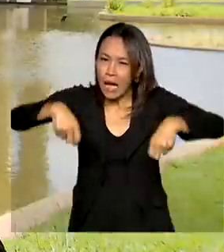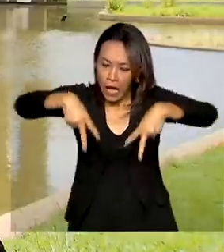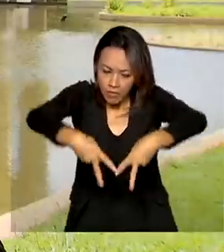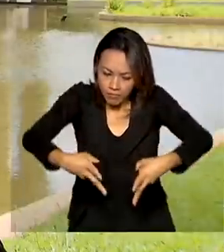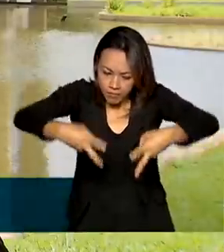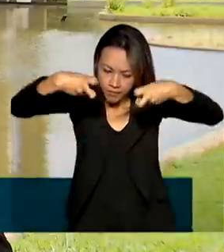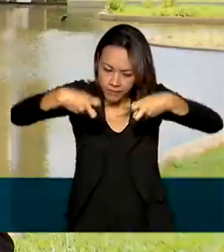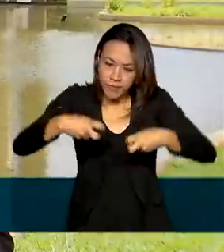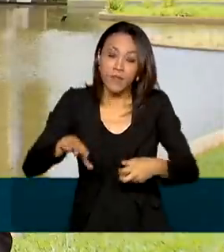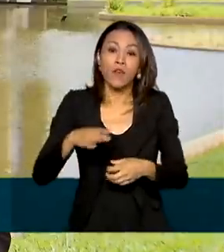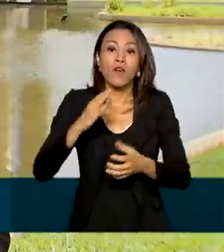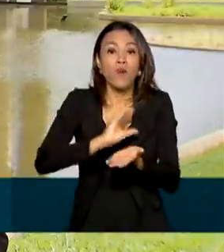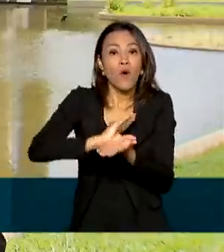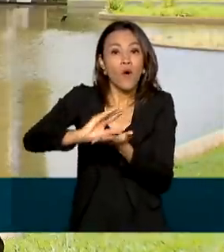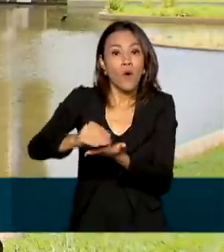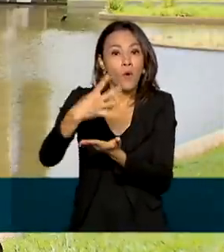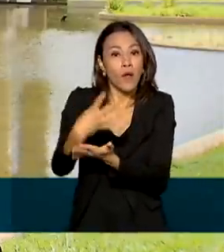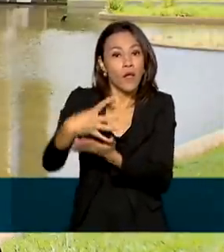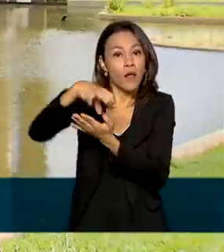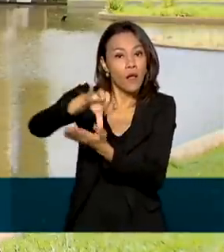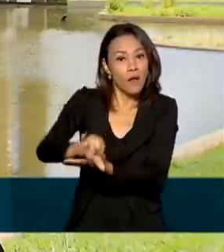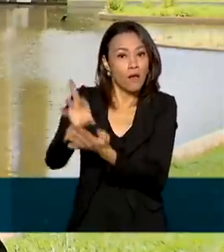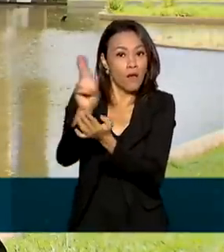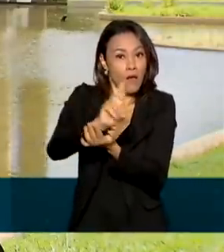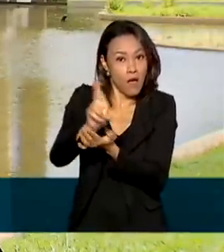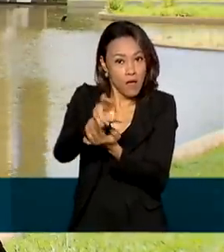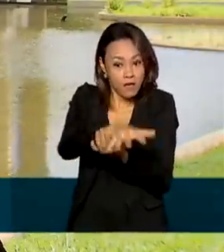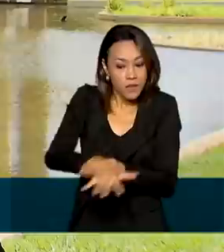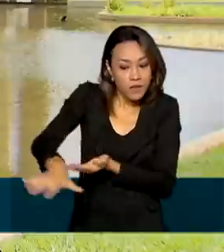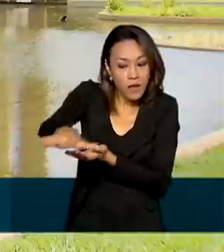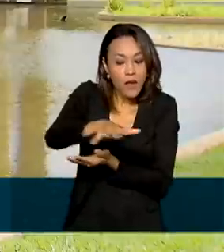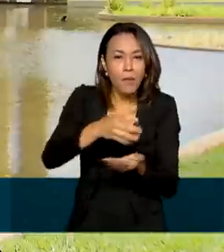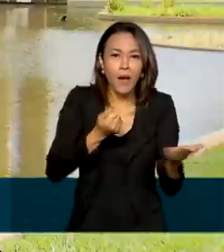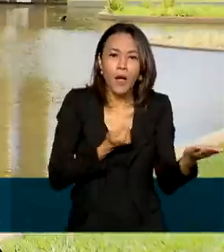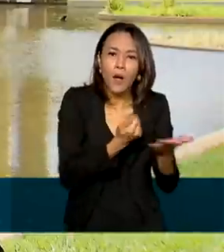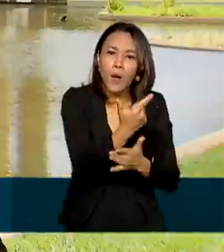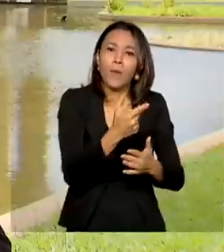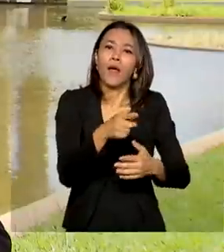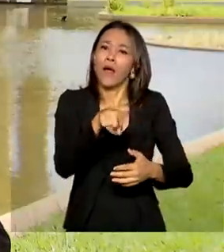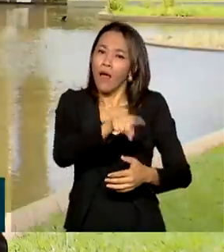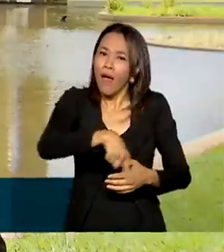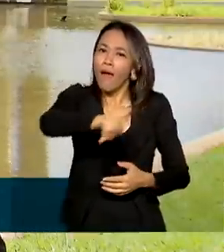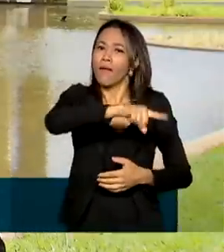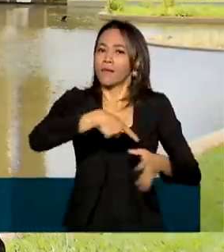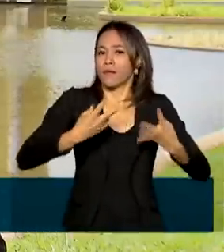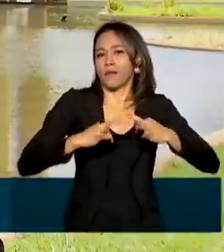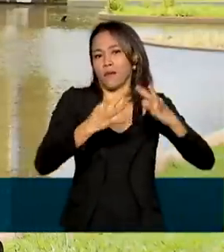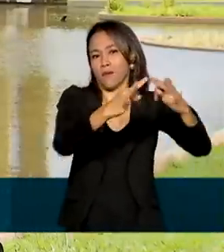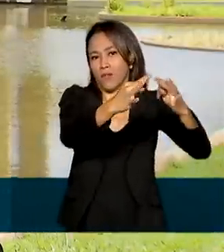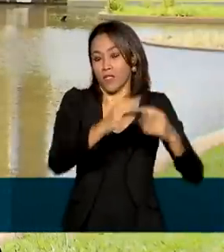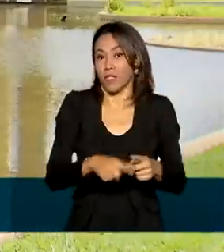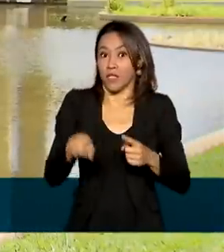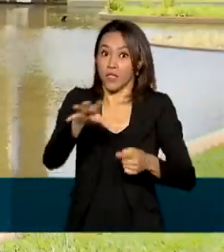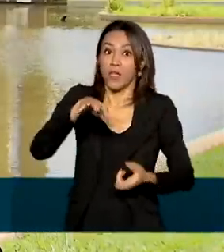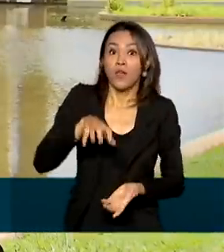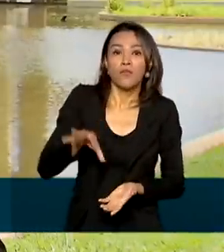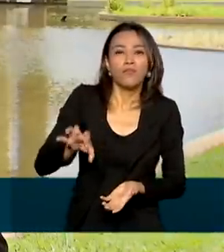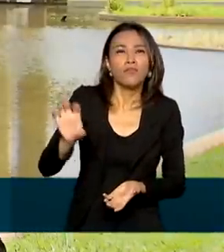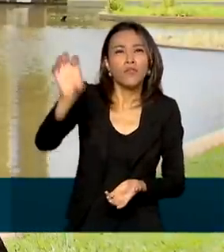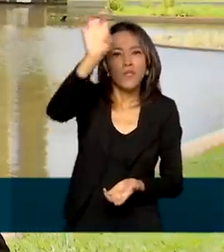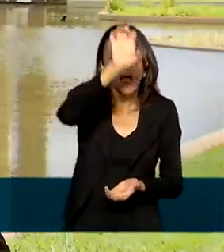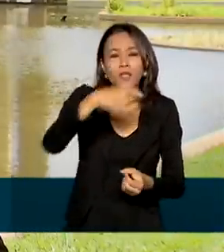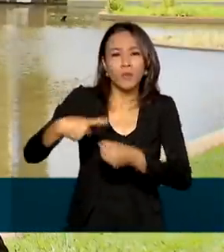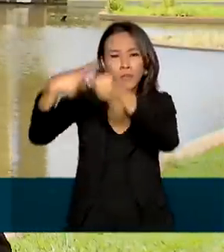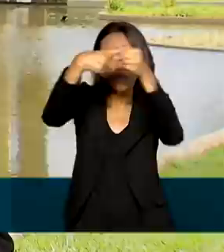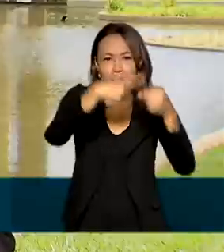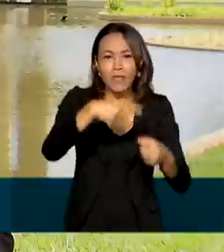milhões do Fundo Nacional de Segurança Pública na aquisição da tecnologia. Órgãos federais, estaduais e municipais